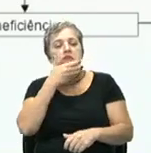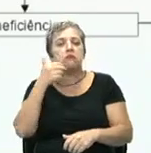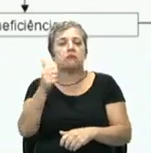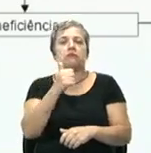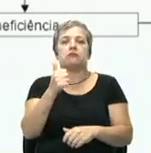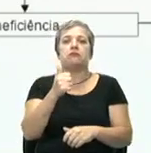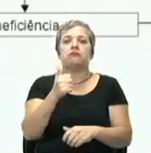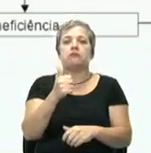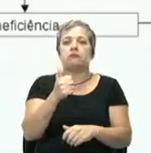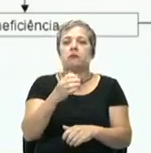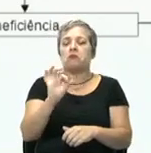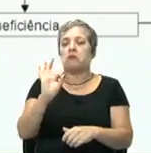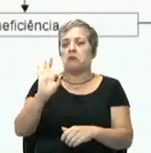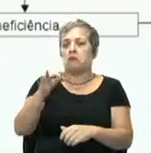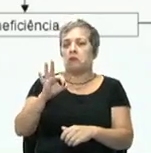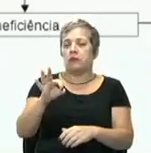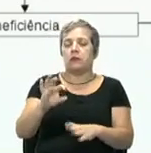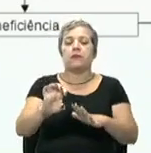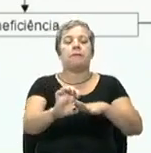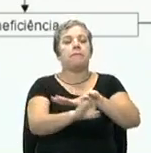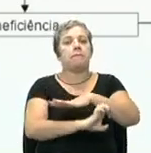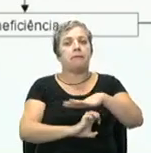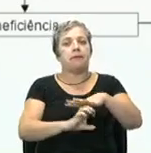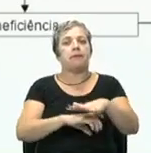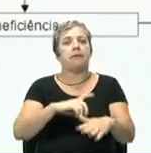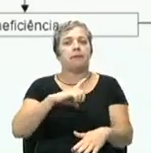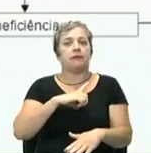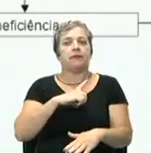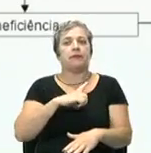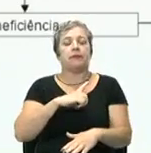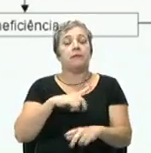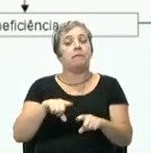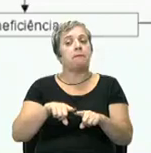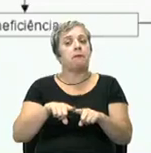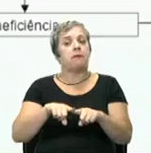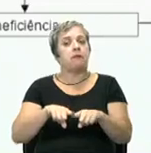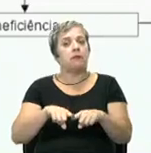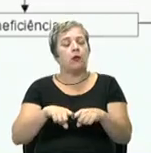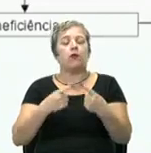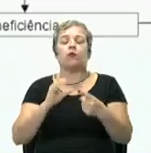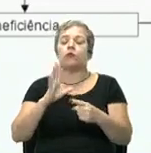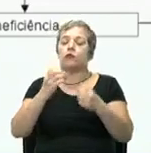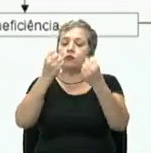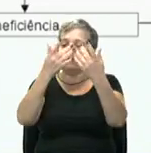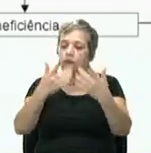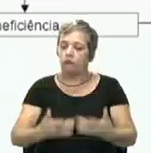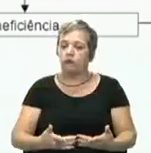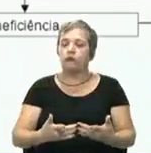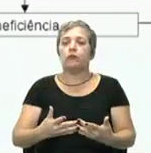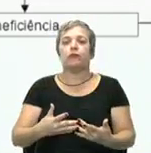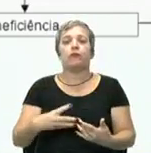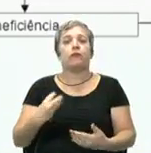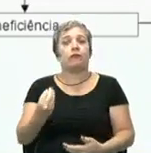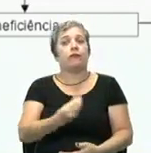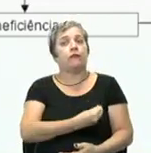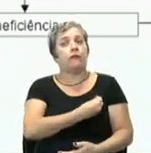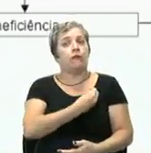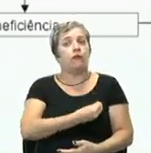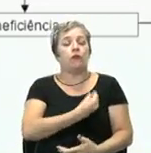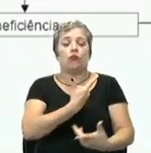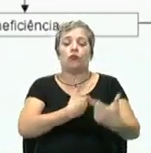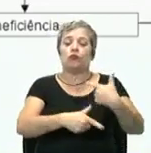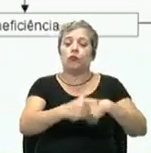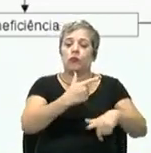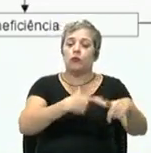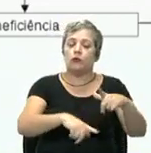É um tipo ideal de organização. Porém, como eu trouxe, nós vivemos e trabalhamos